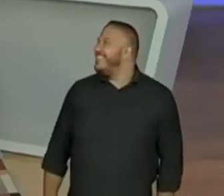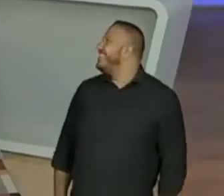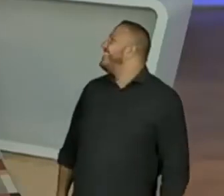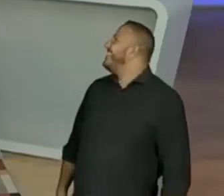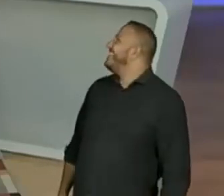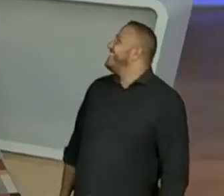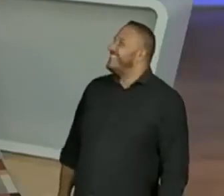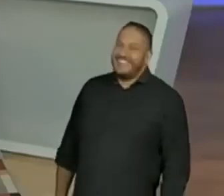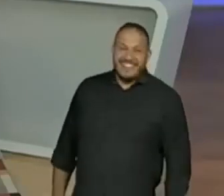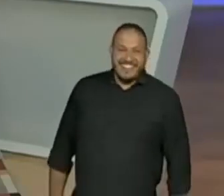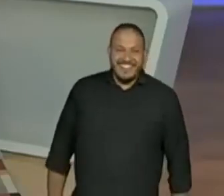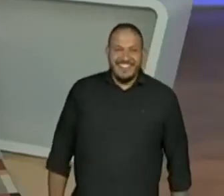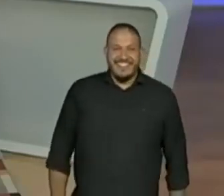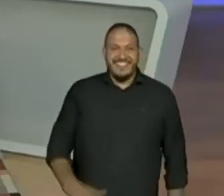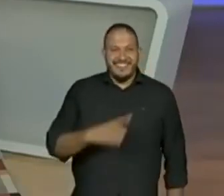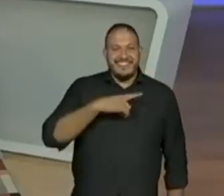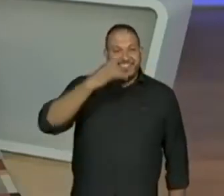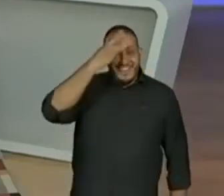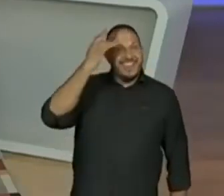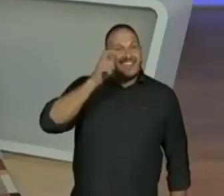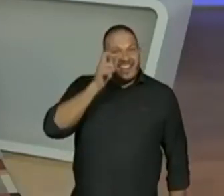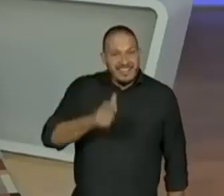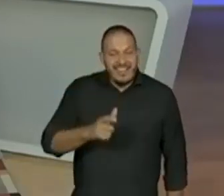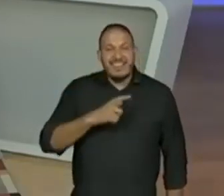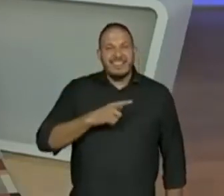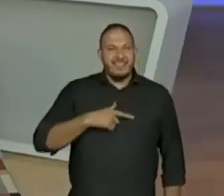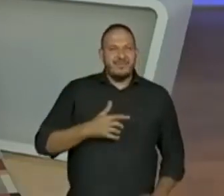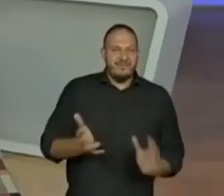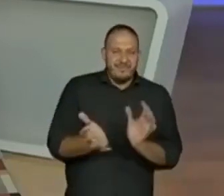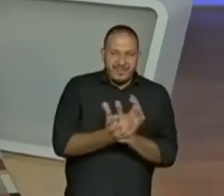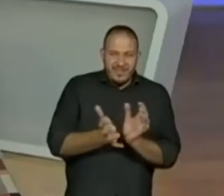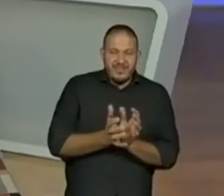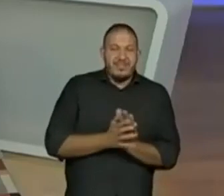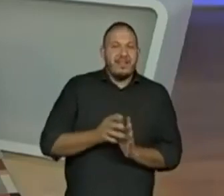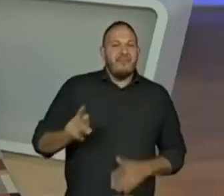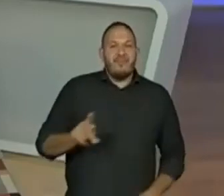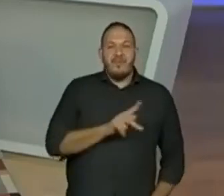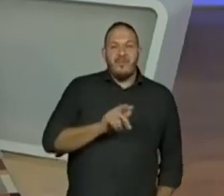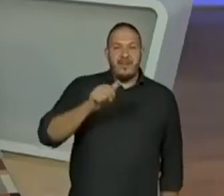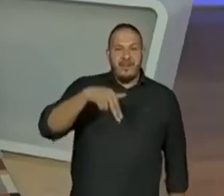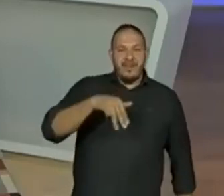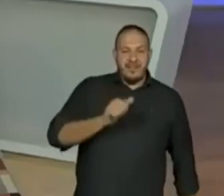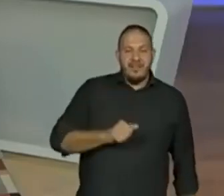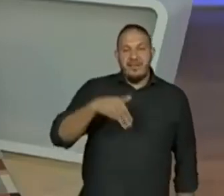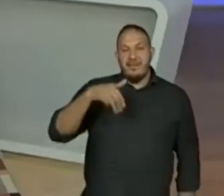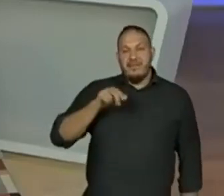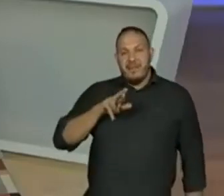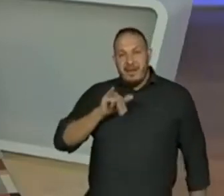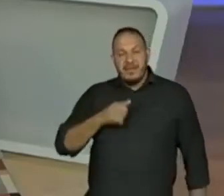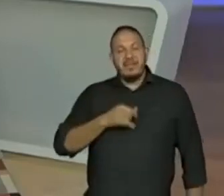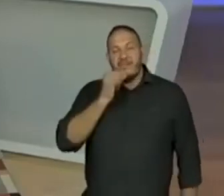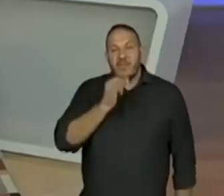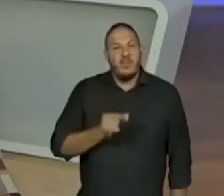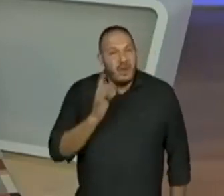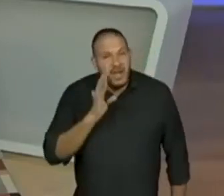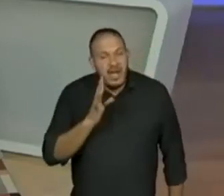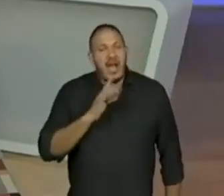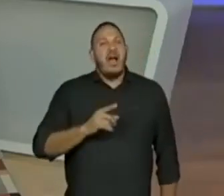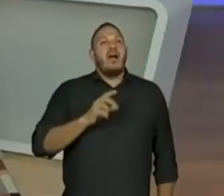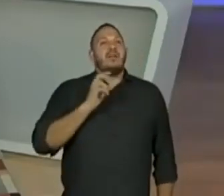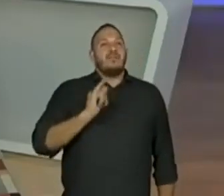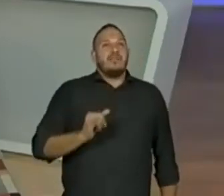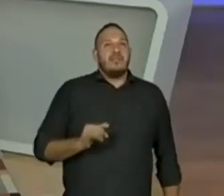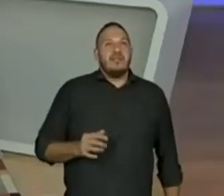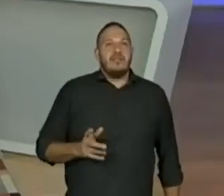Tem gente, gente, é interessante. Tem uma galera da Proana Maria, colocou legal, colocou que são como se